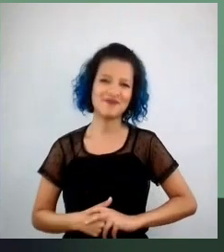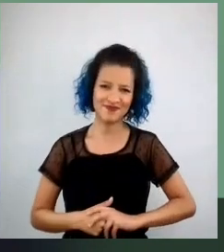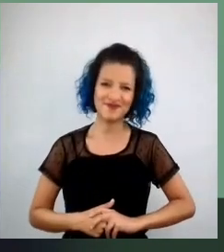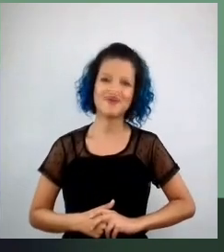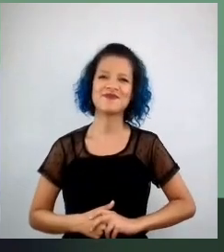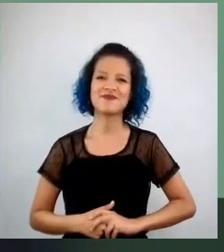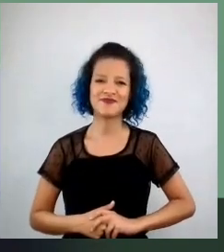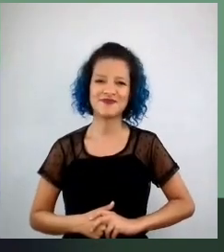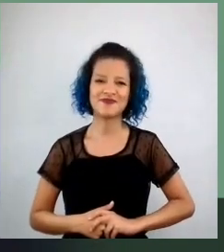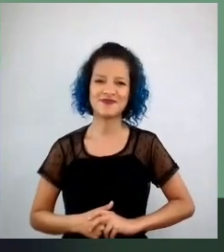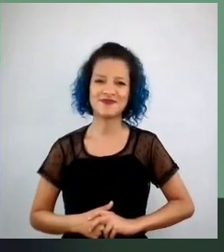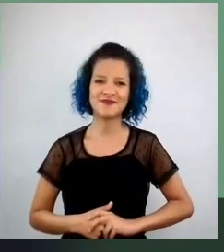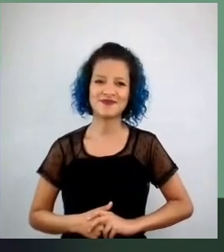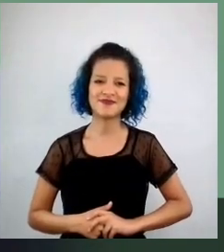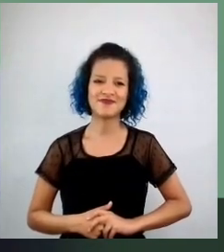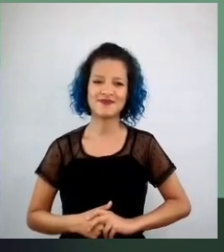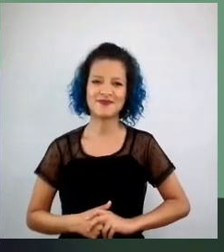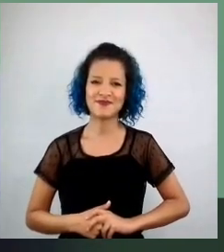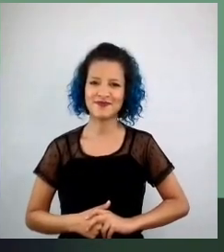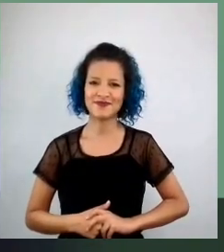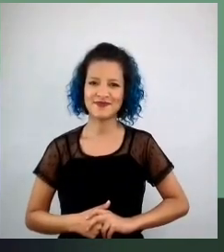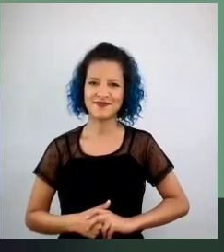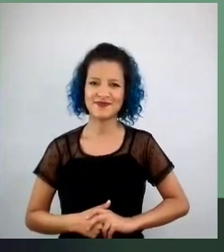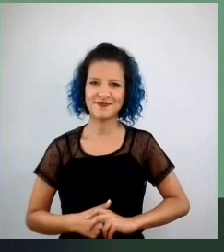ai, eu,